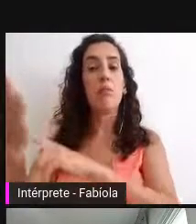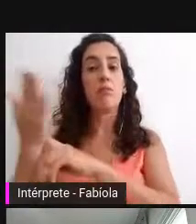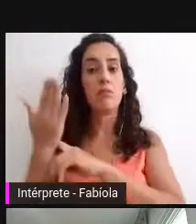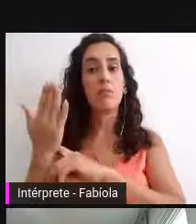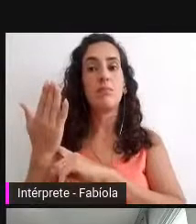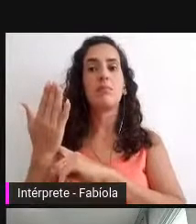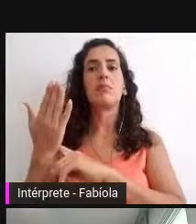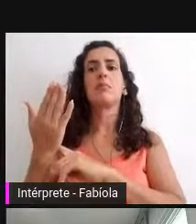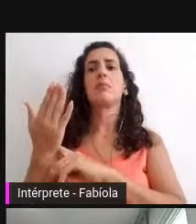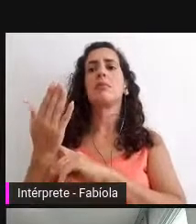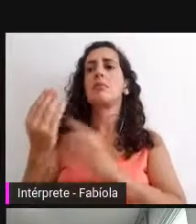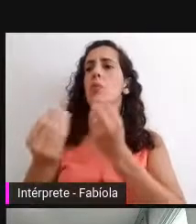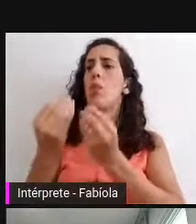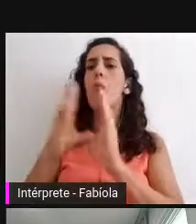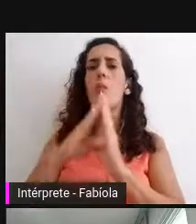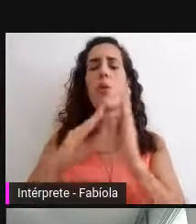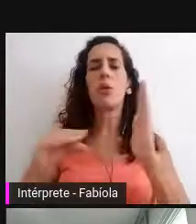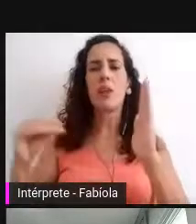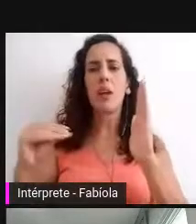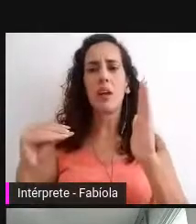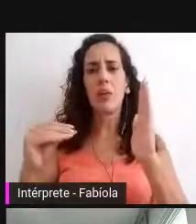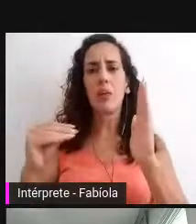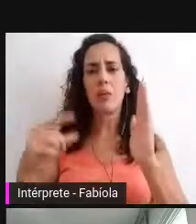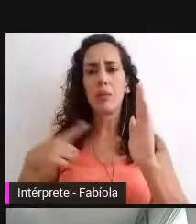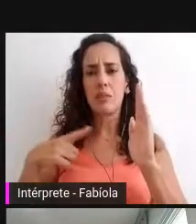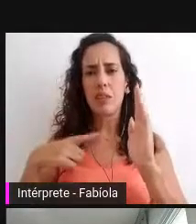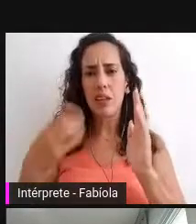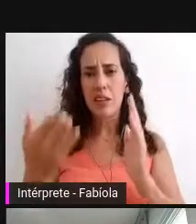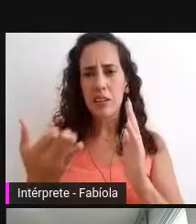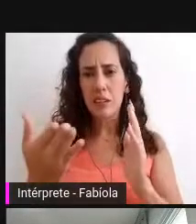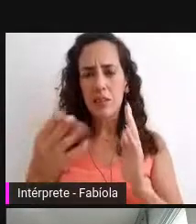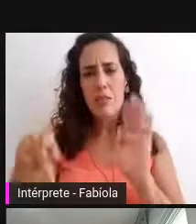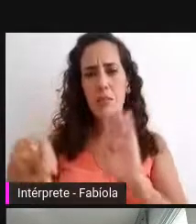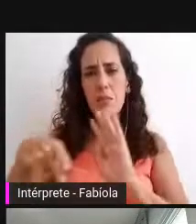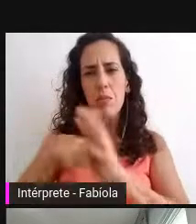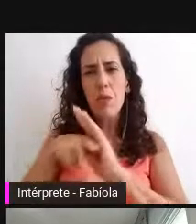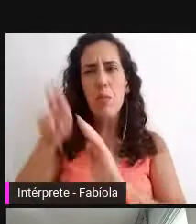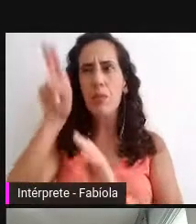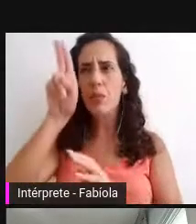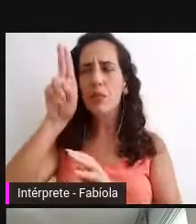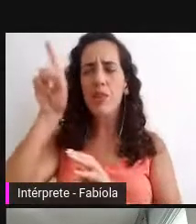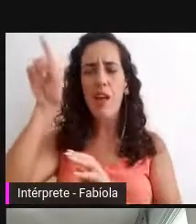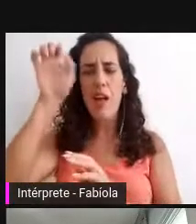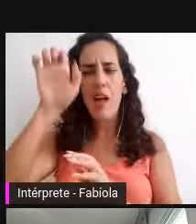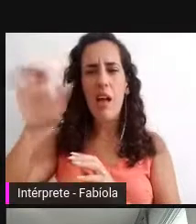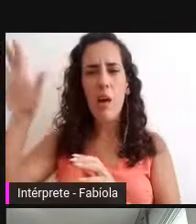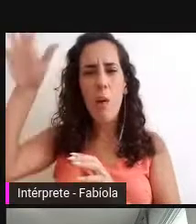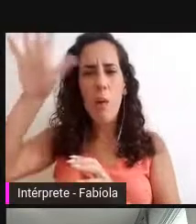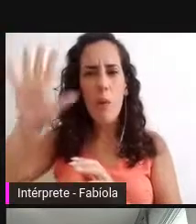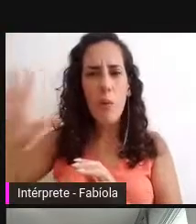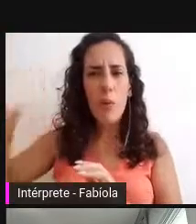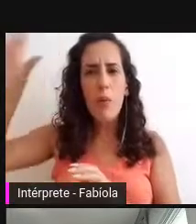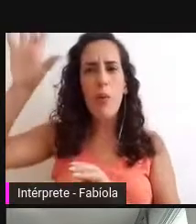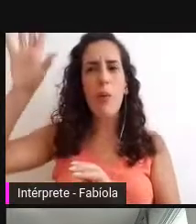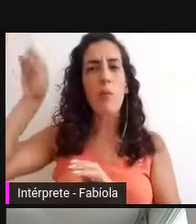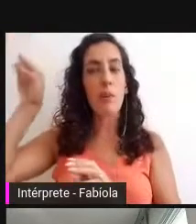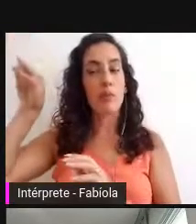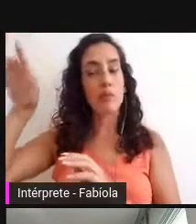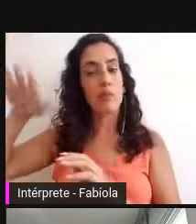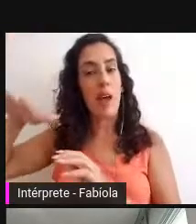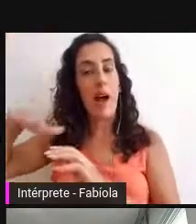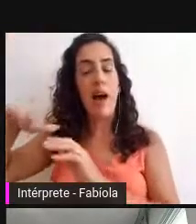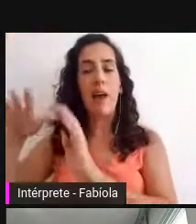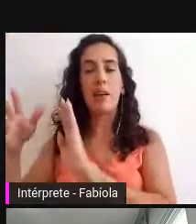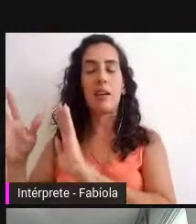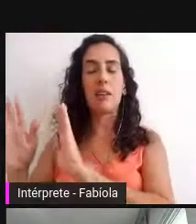pacote e arquibirling bloc da União Europeia, que foi feito pela área dos arquivos. Então,